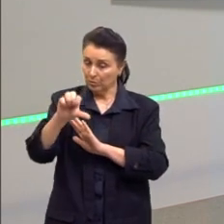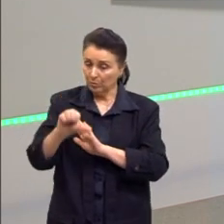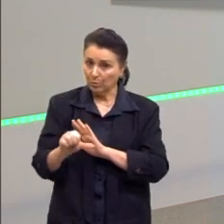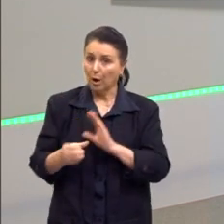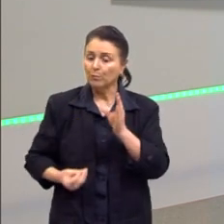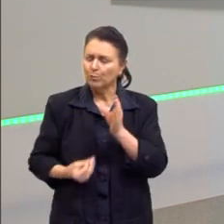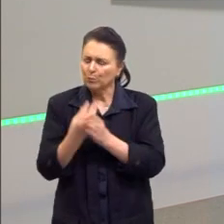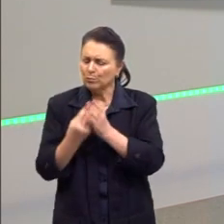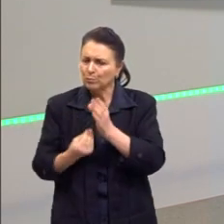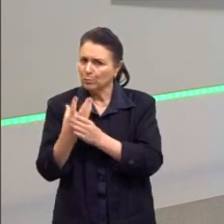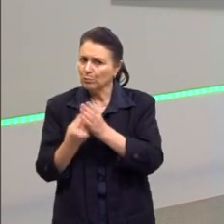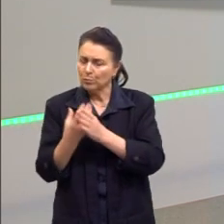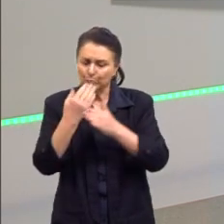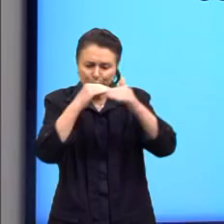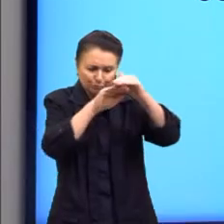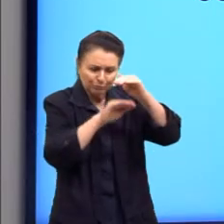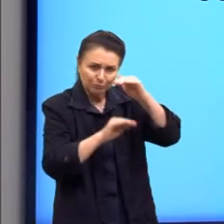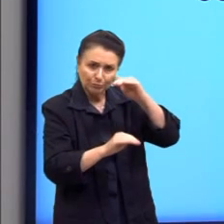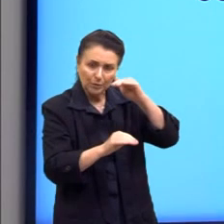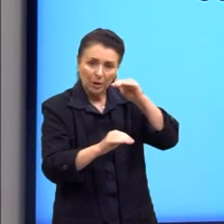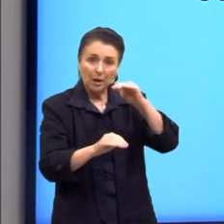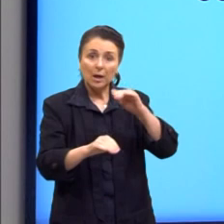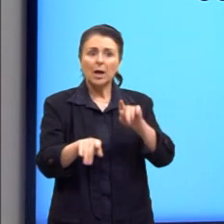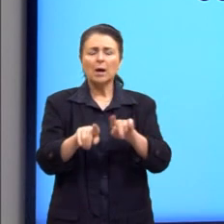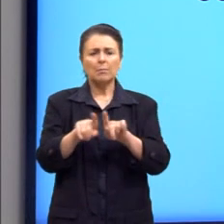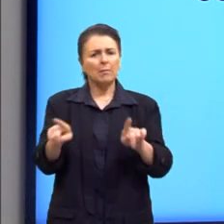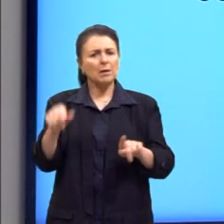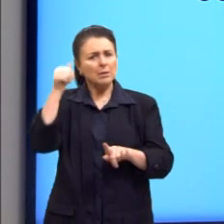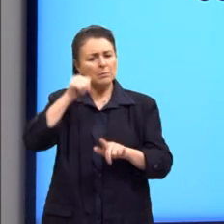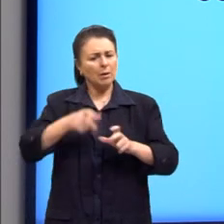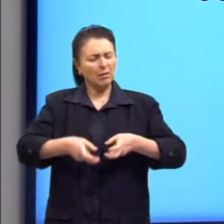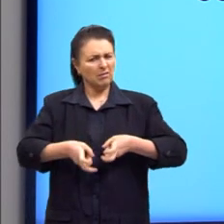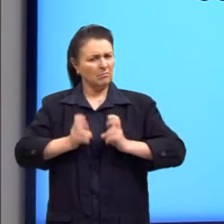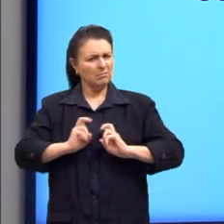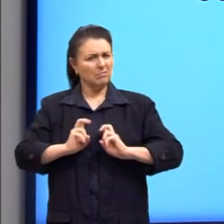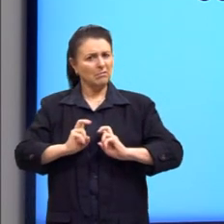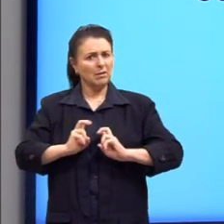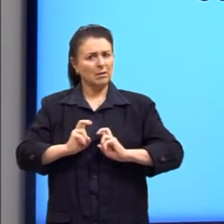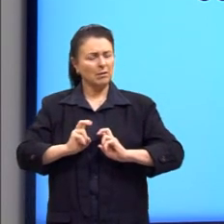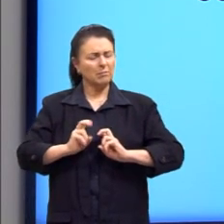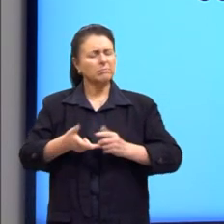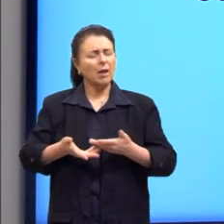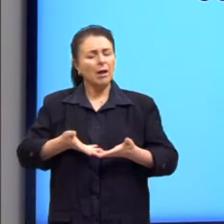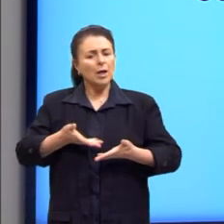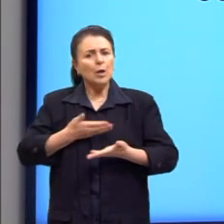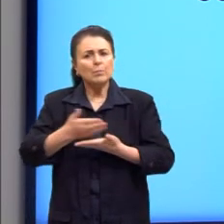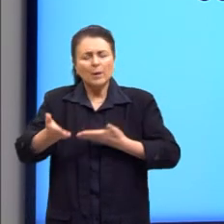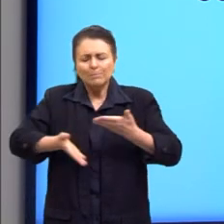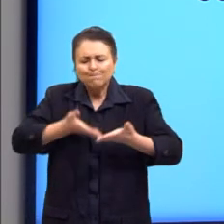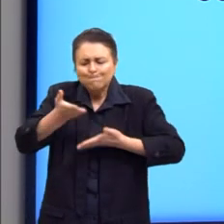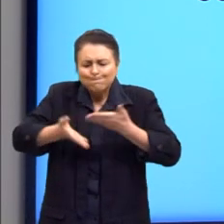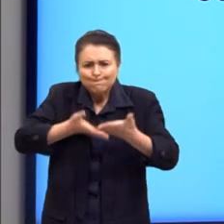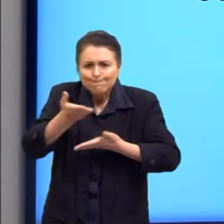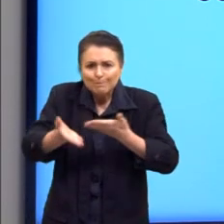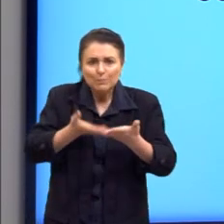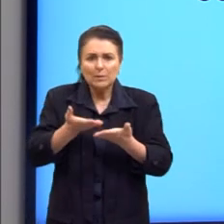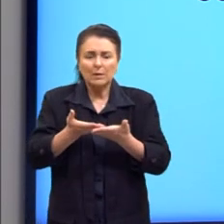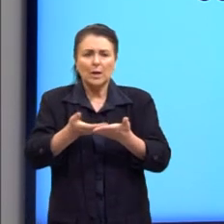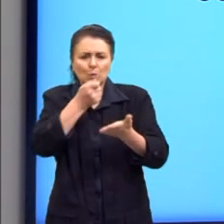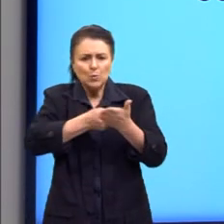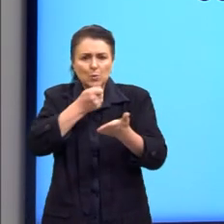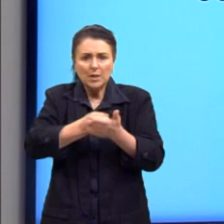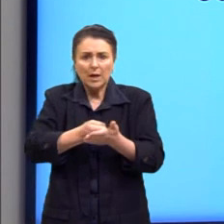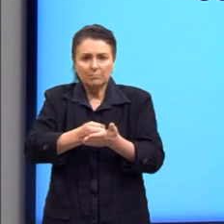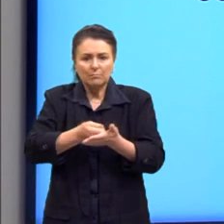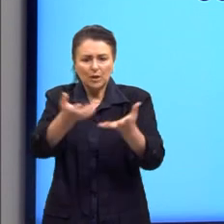é interessante esse momento que essa presença delas no trabalho também impulsiona essa luta por direitos. E a gente vai